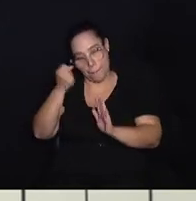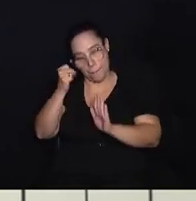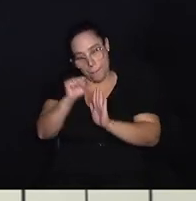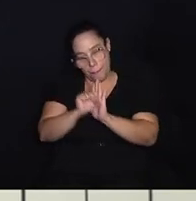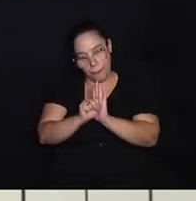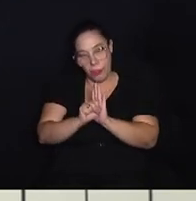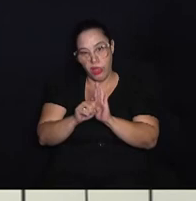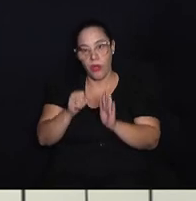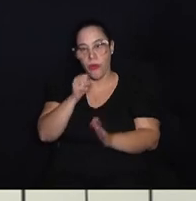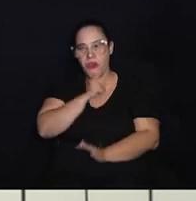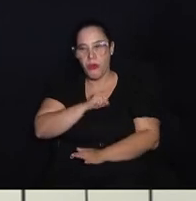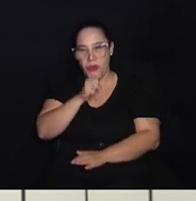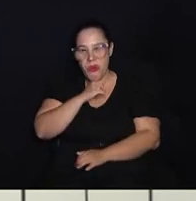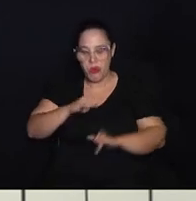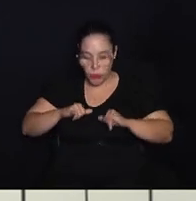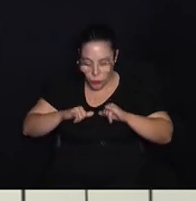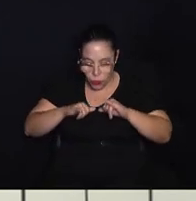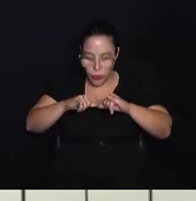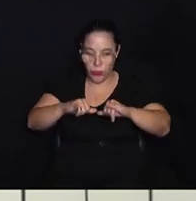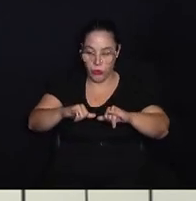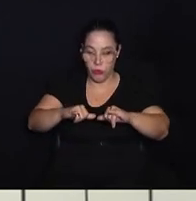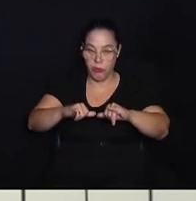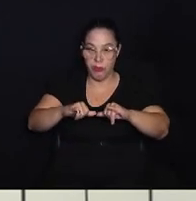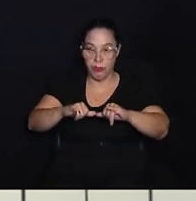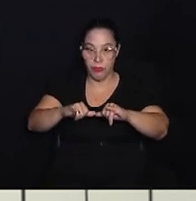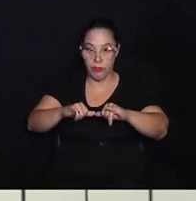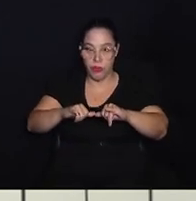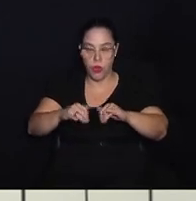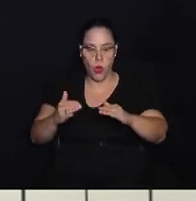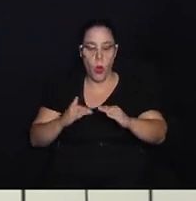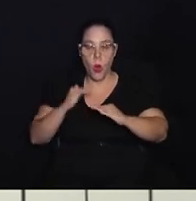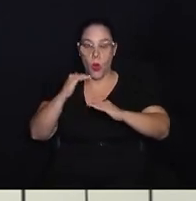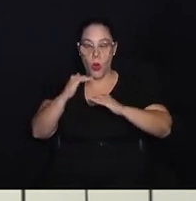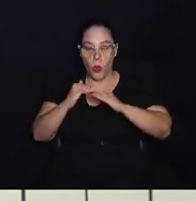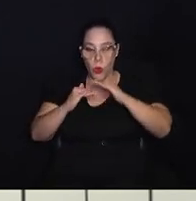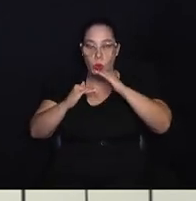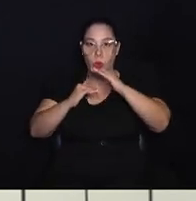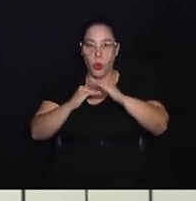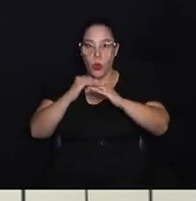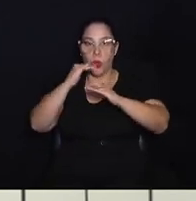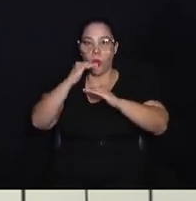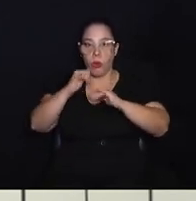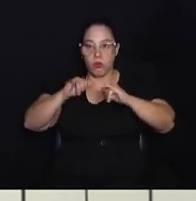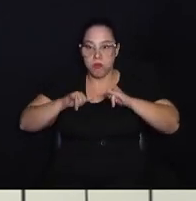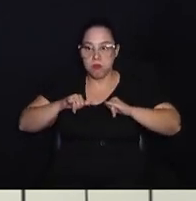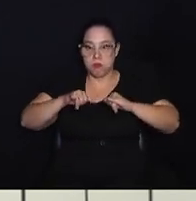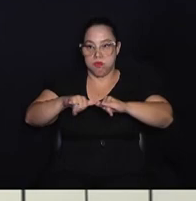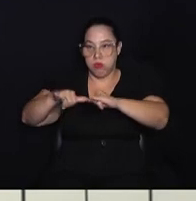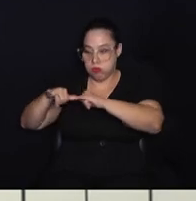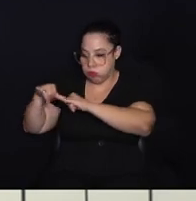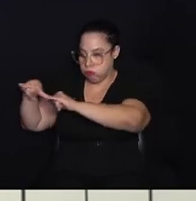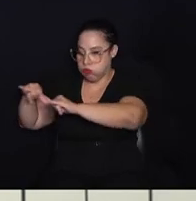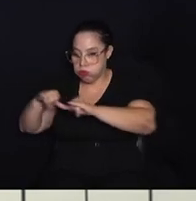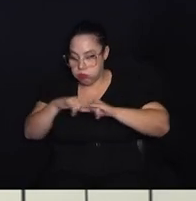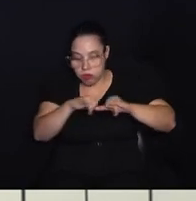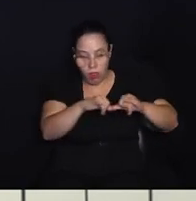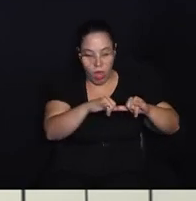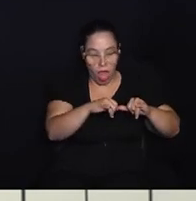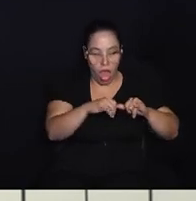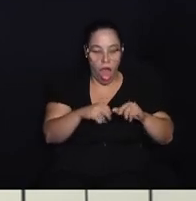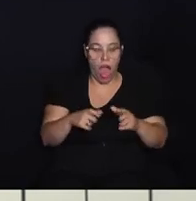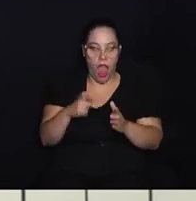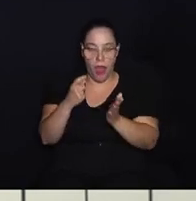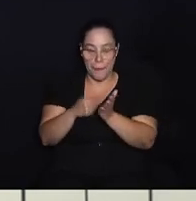velho mercadão resiste aos avanços dos supermercados e é um ponto turístico